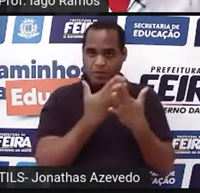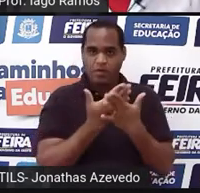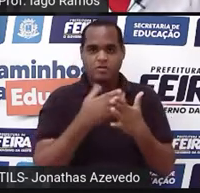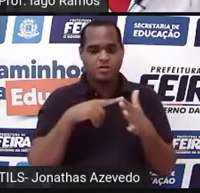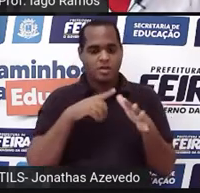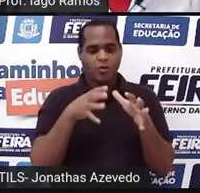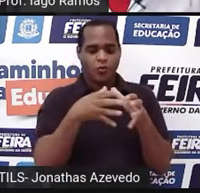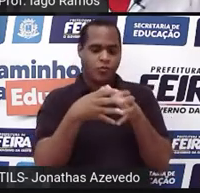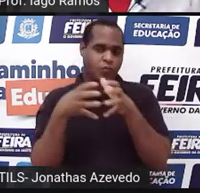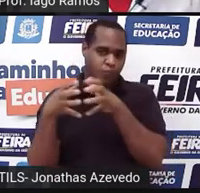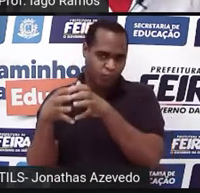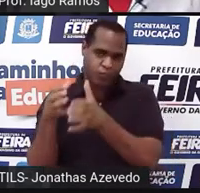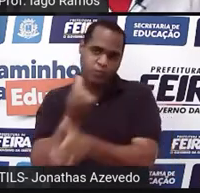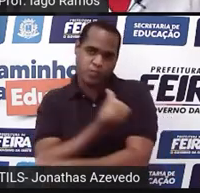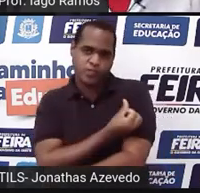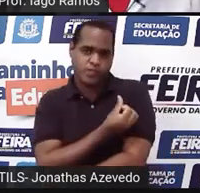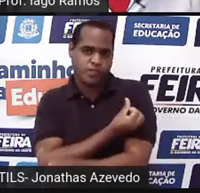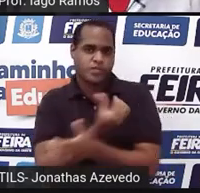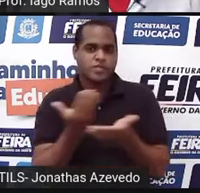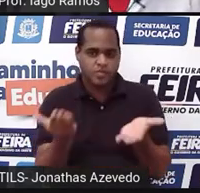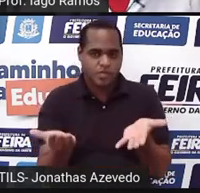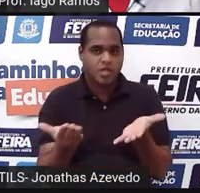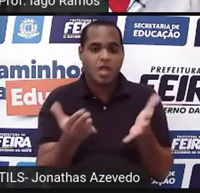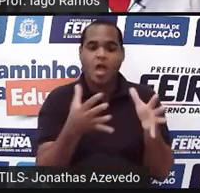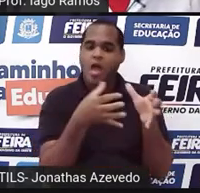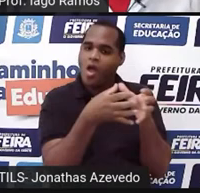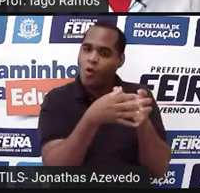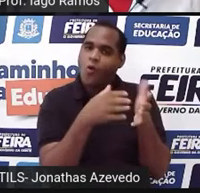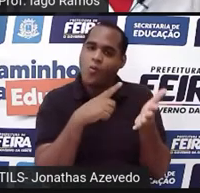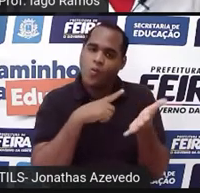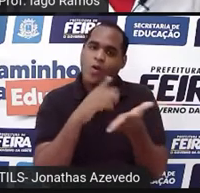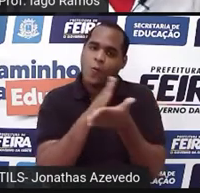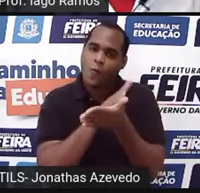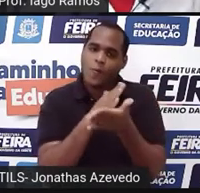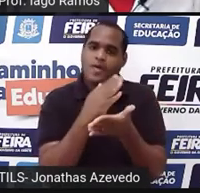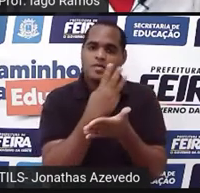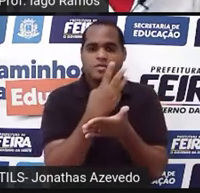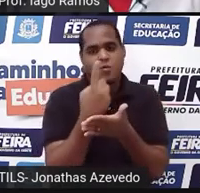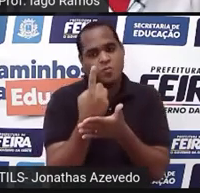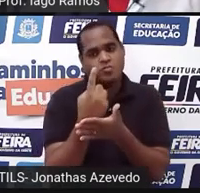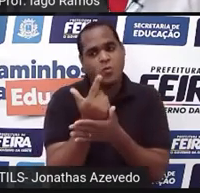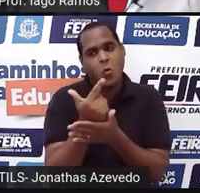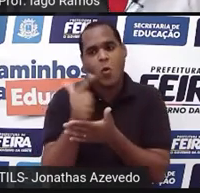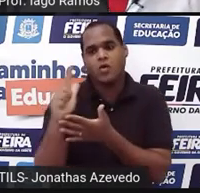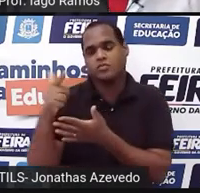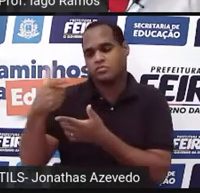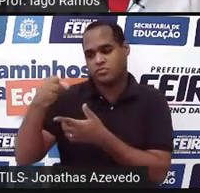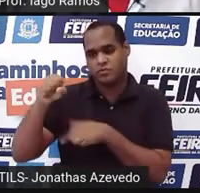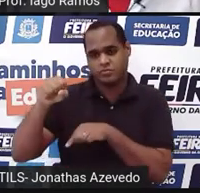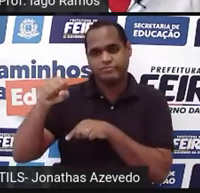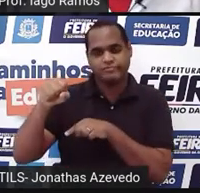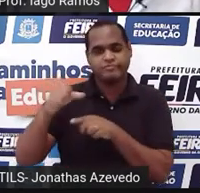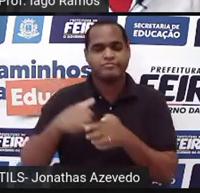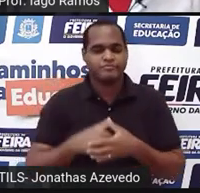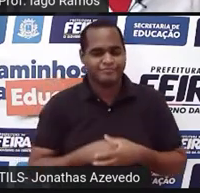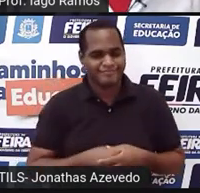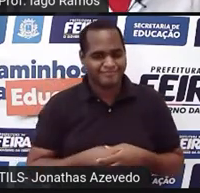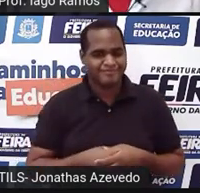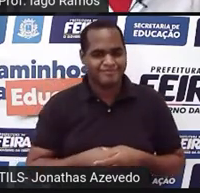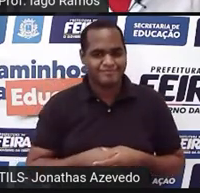turmas de sexto ano. Uma das turmas tem 31 estudantes e a outra tem 28.